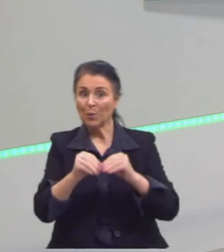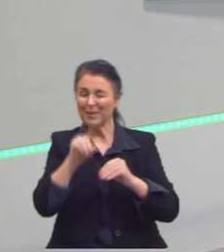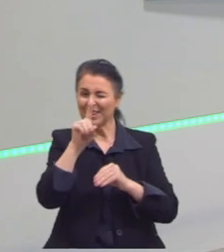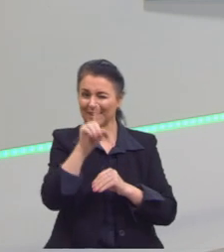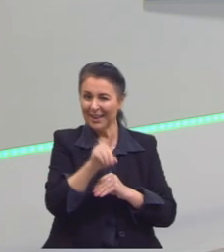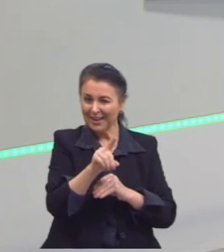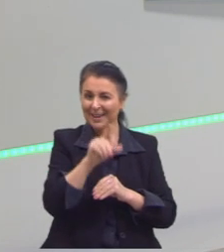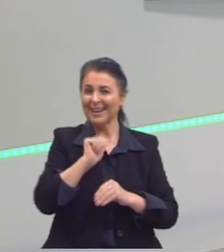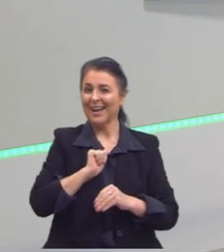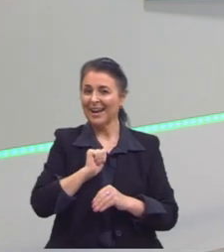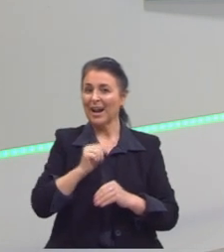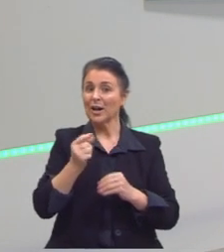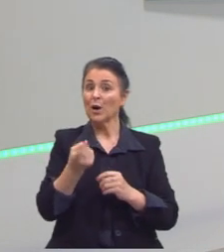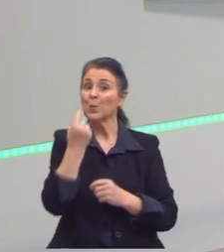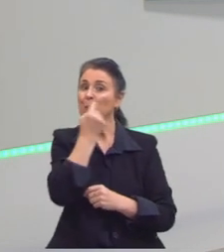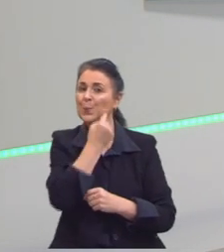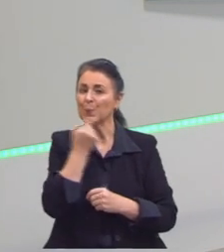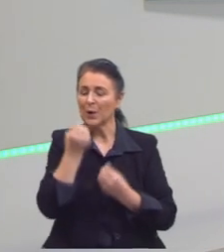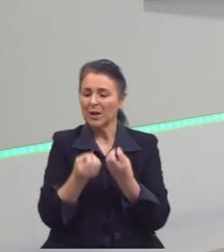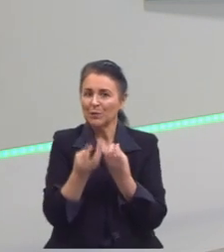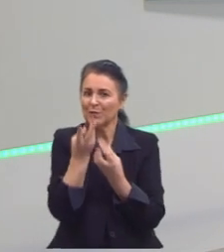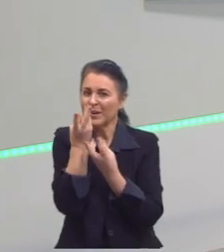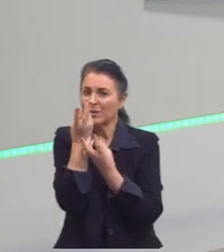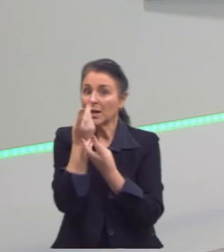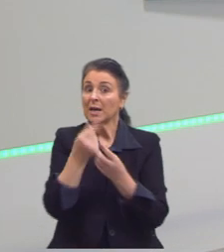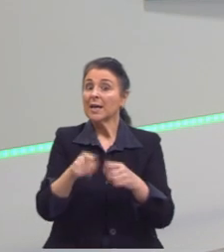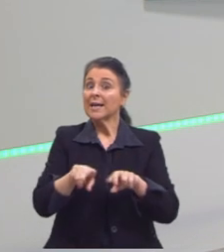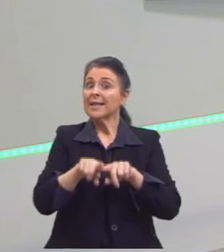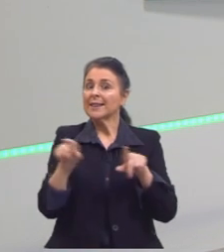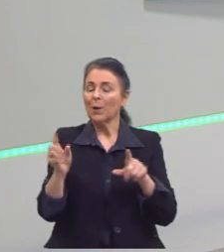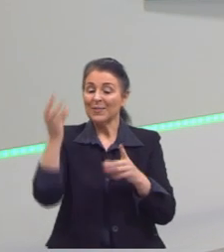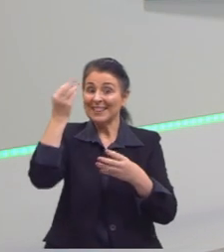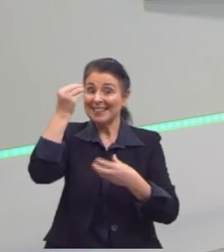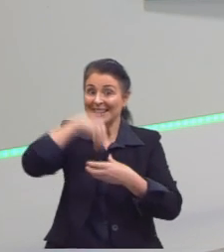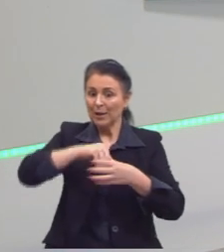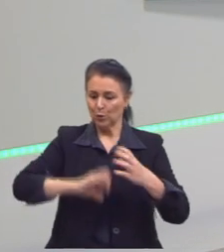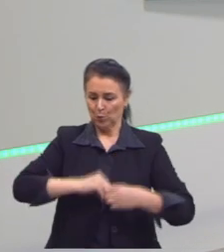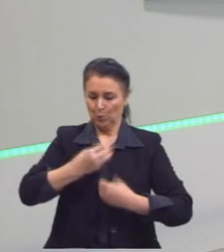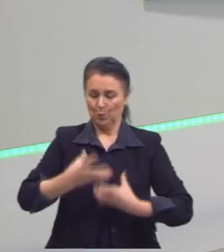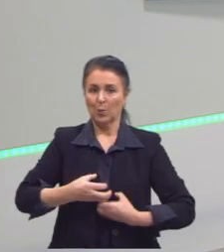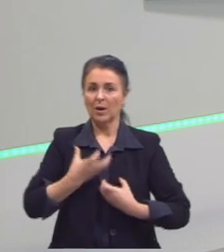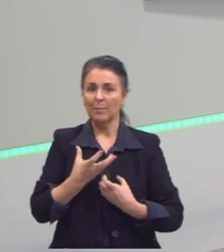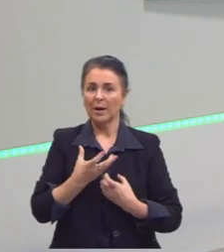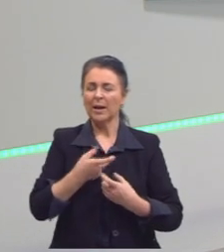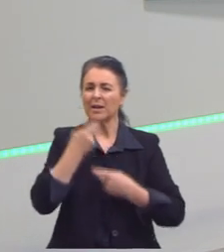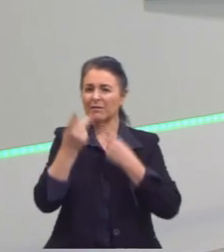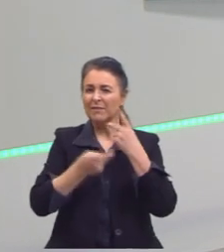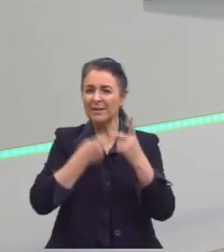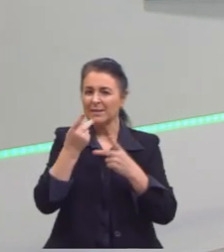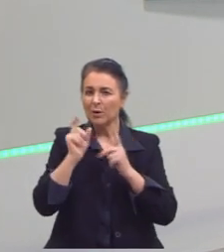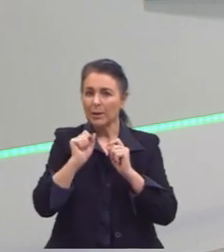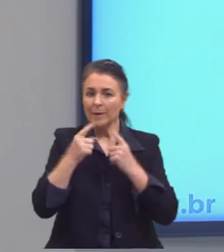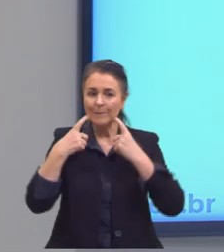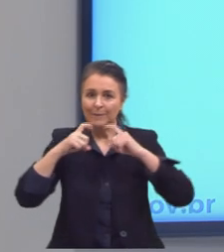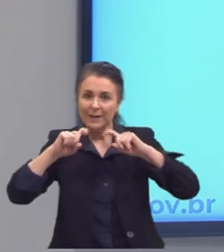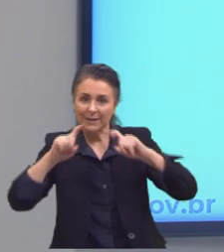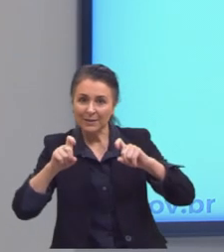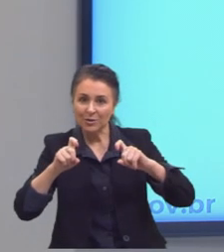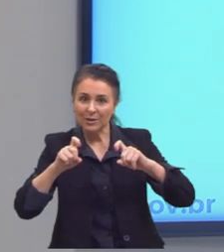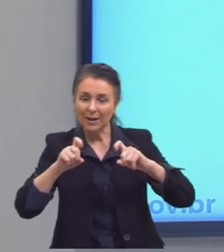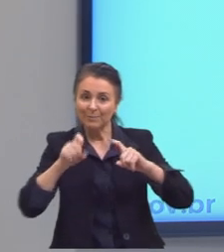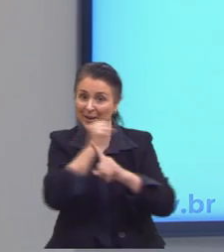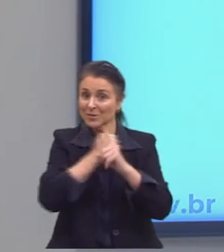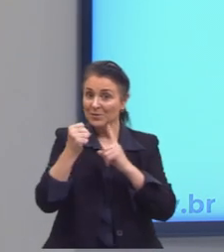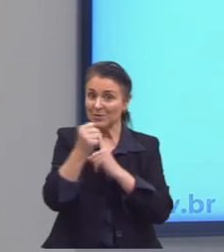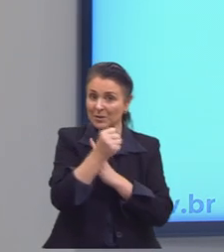fazia uma crítica velada nos seus poemas ao governo que era vigente na época. Ali, reflexão sobre os dogmas